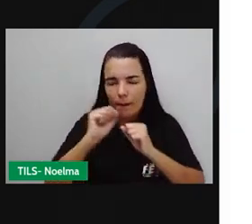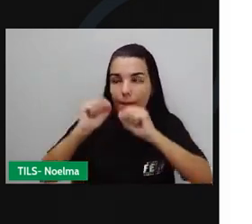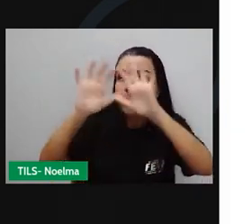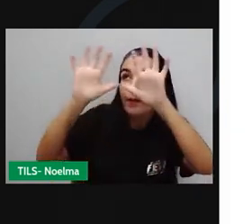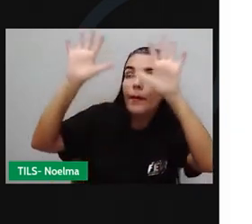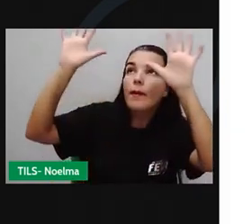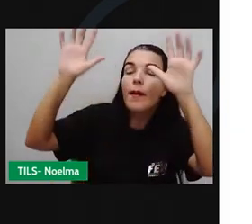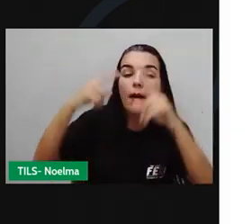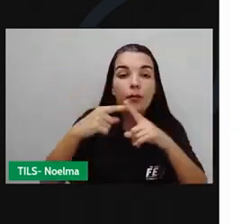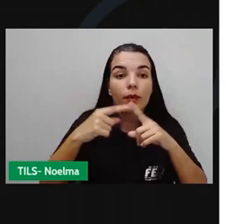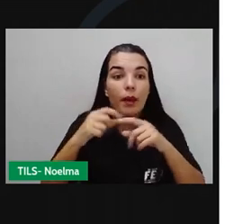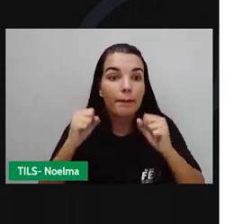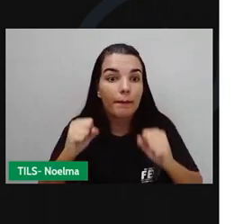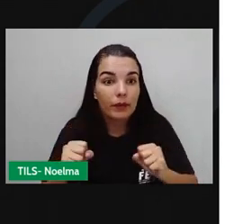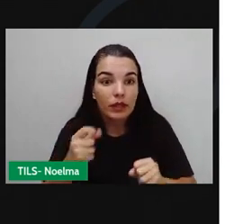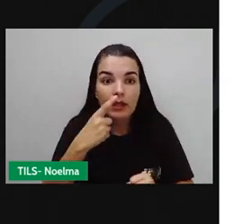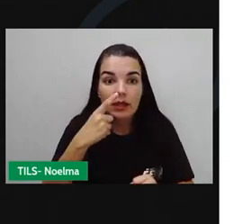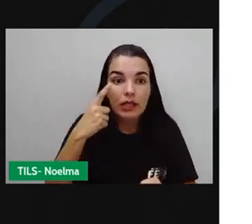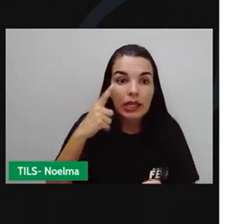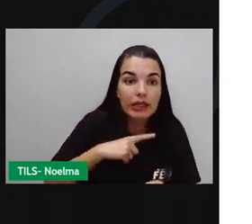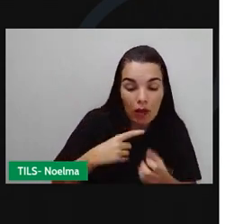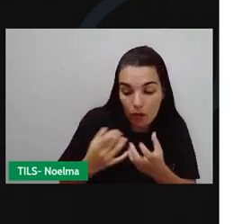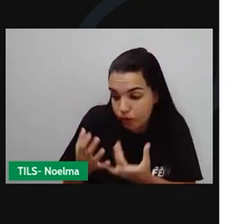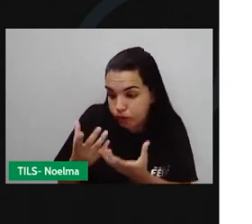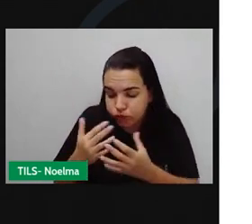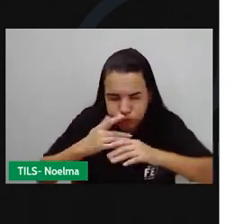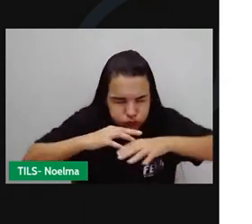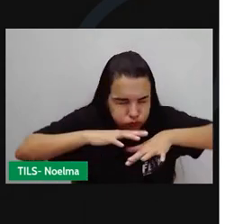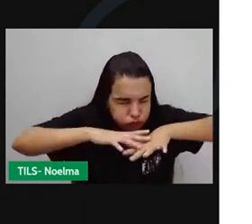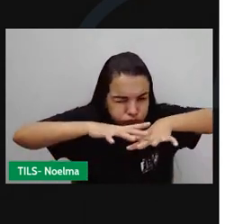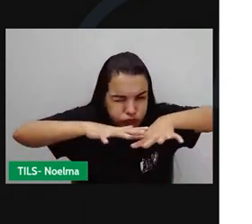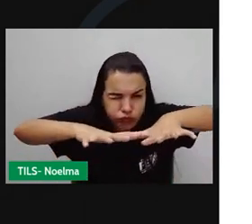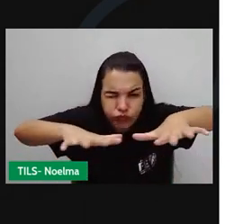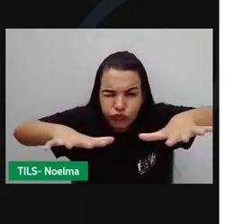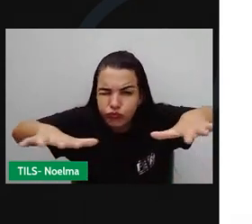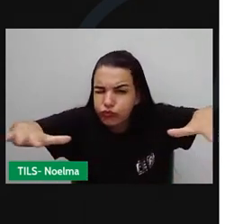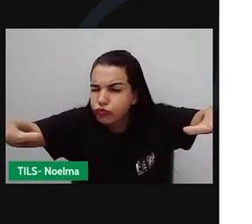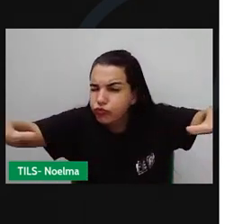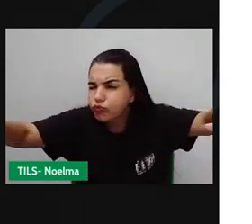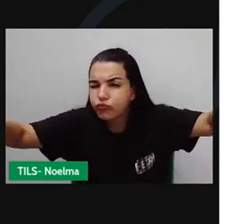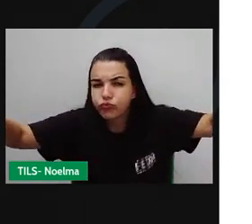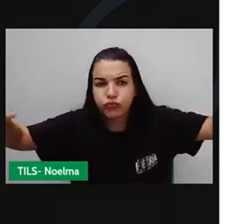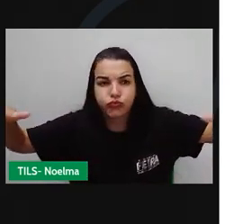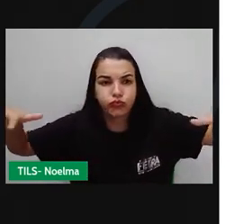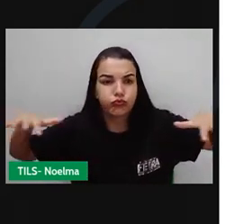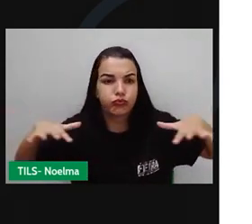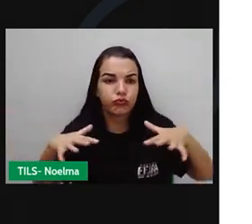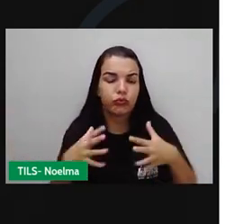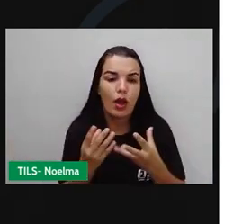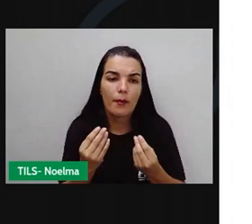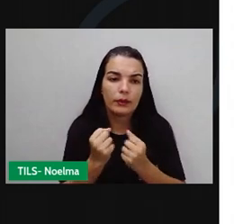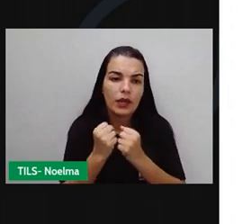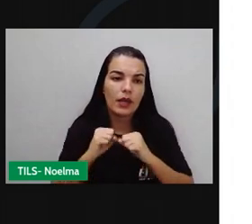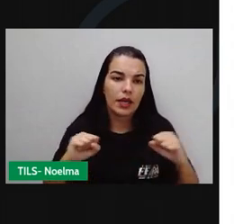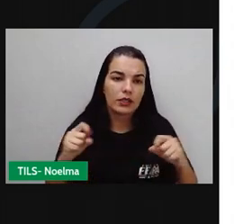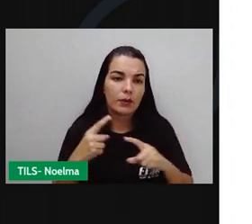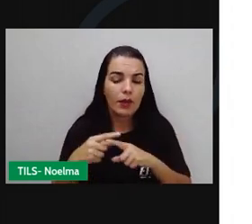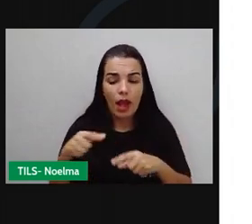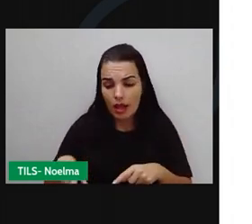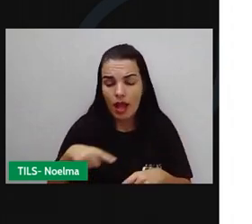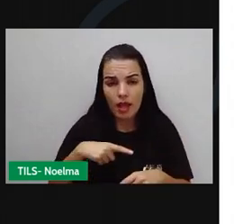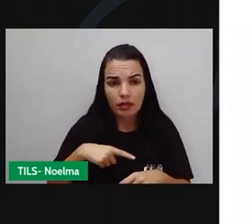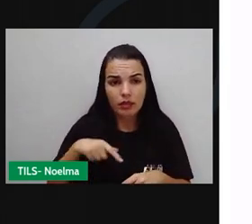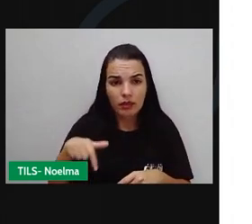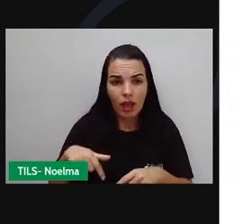suficiente para desencadear um incêndio de proporções imensuráveis, né? Com certeza. Aqui na região a gente tem muitos terrenos ainda